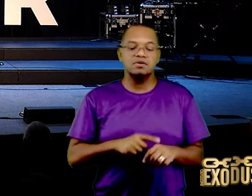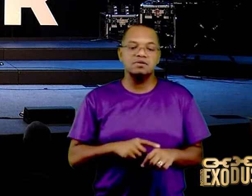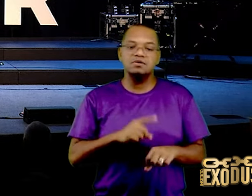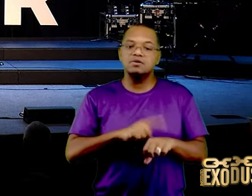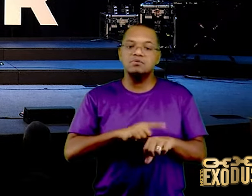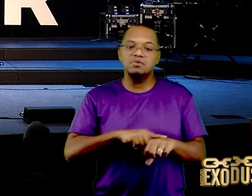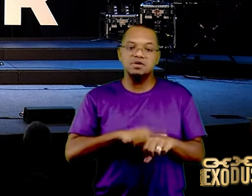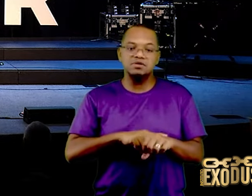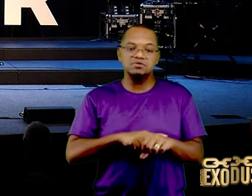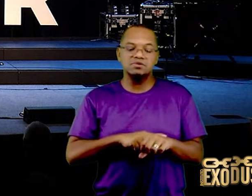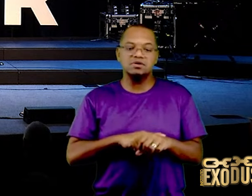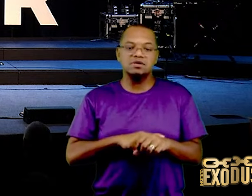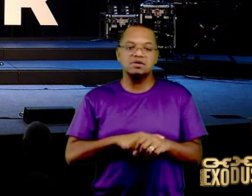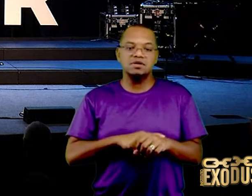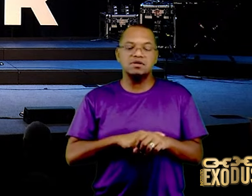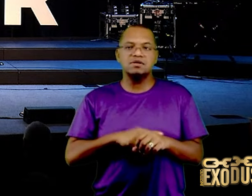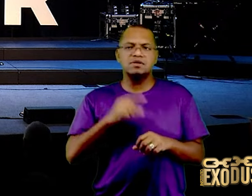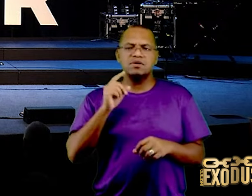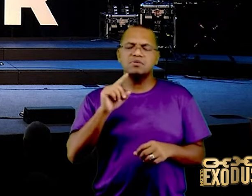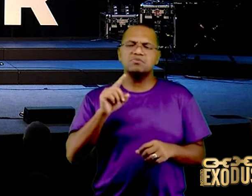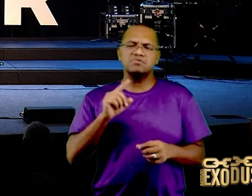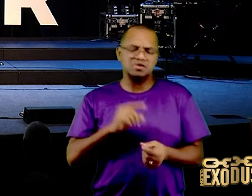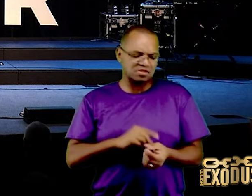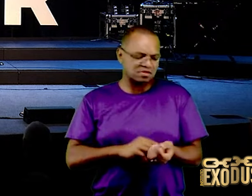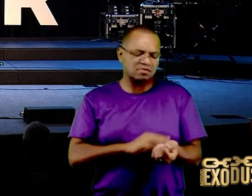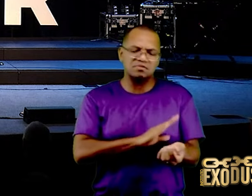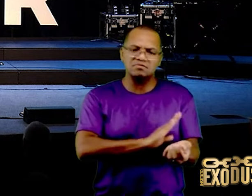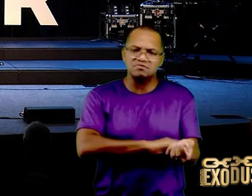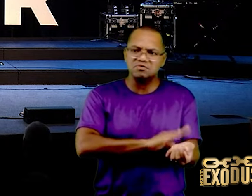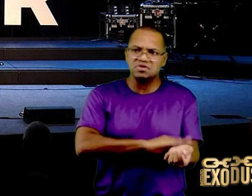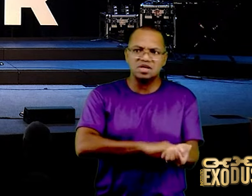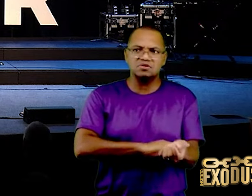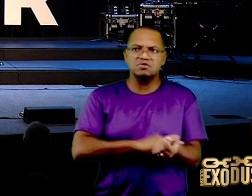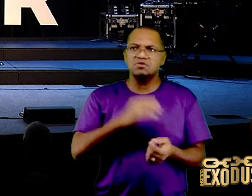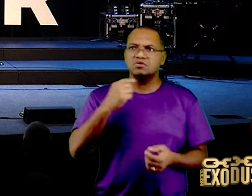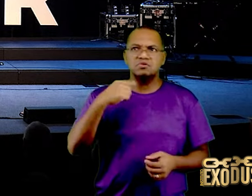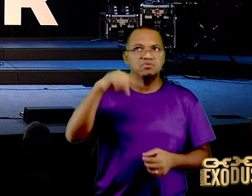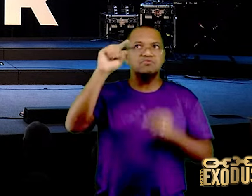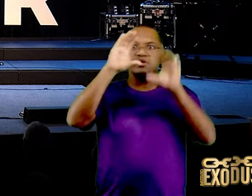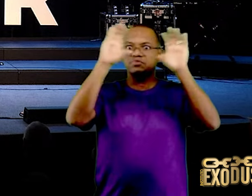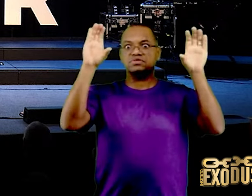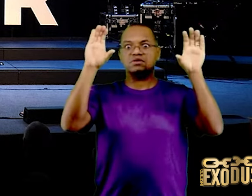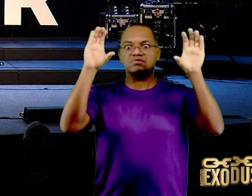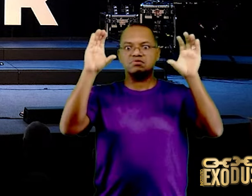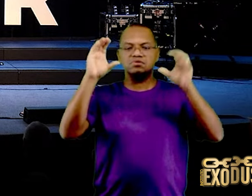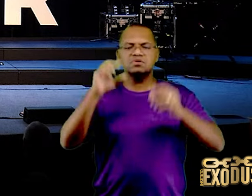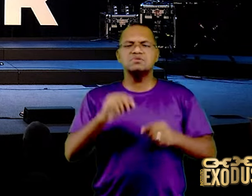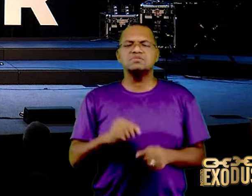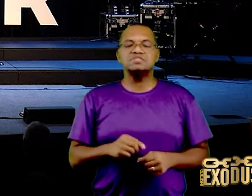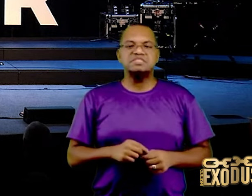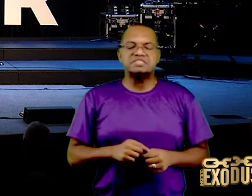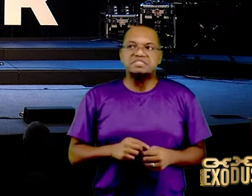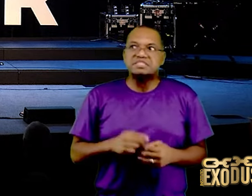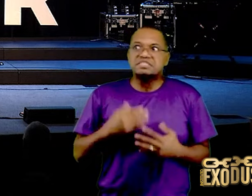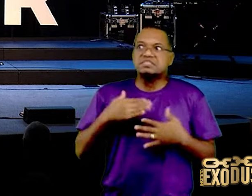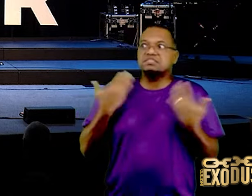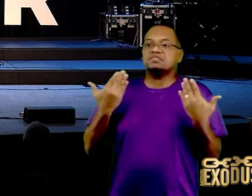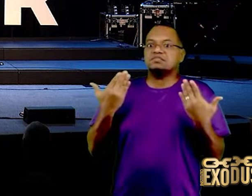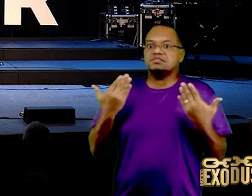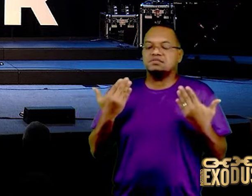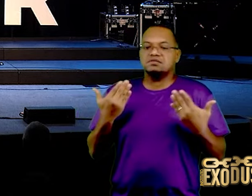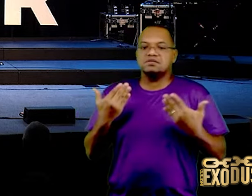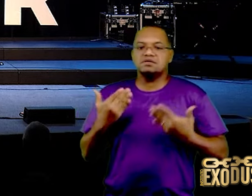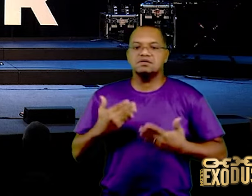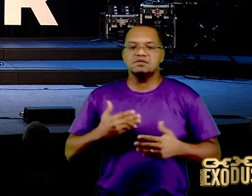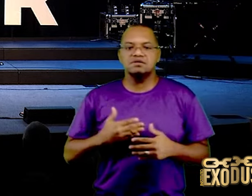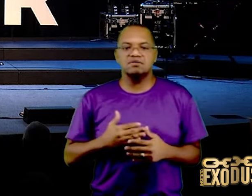nunca mais, gente, eu falei, o que? esse maço de cigarros, vai tirar o